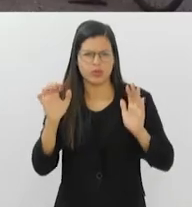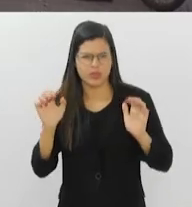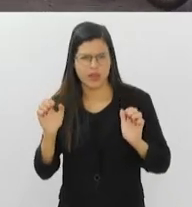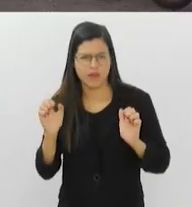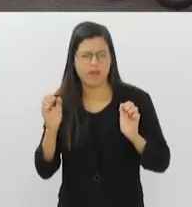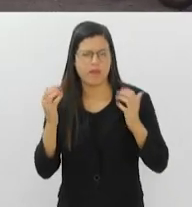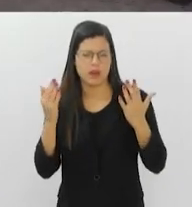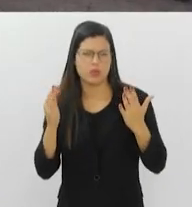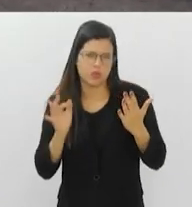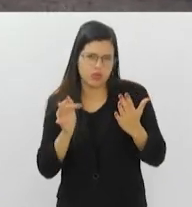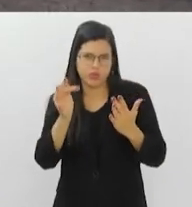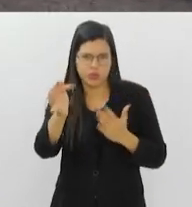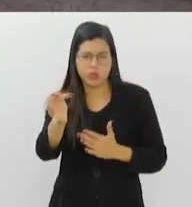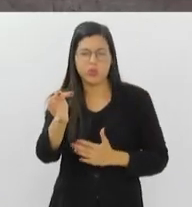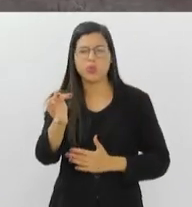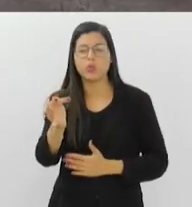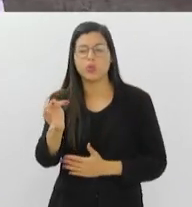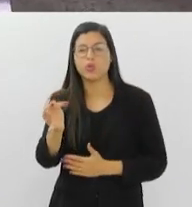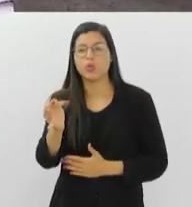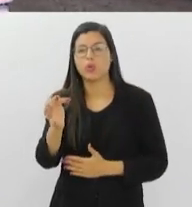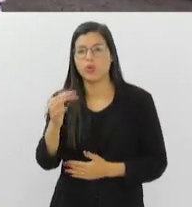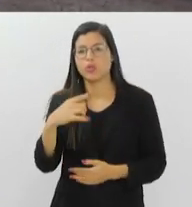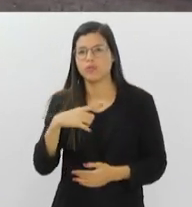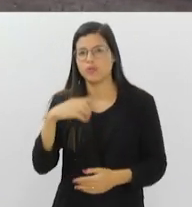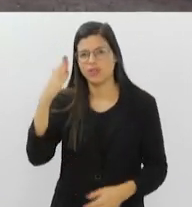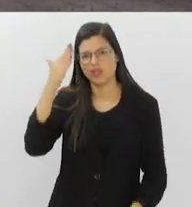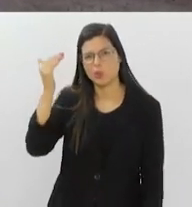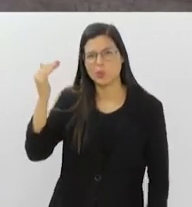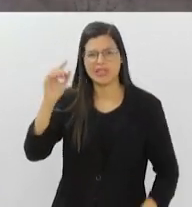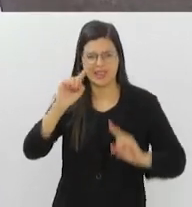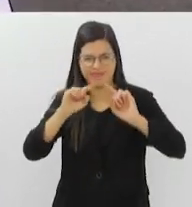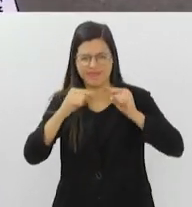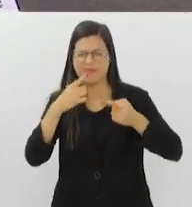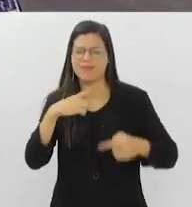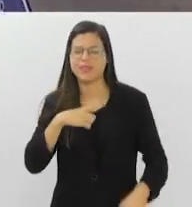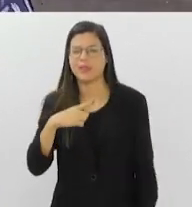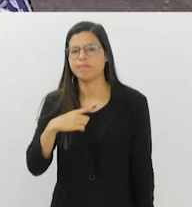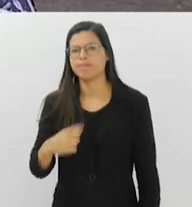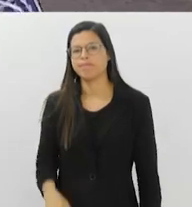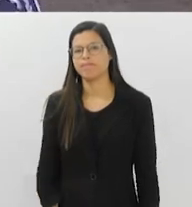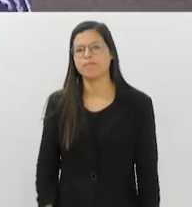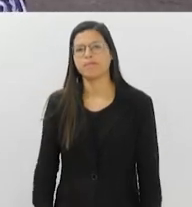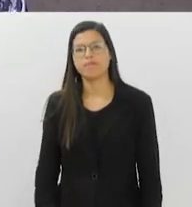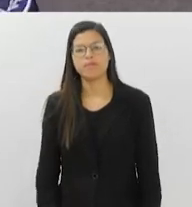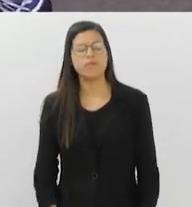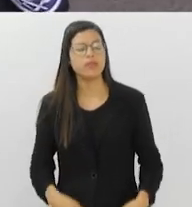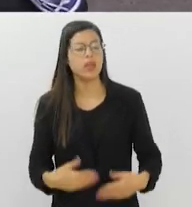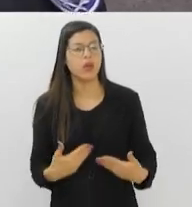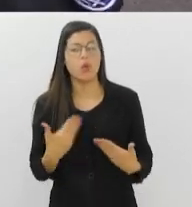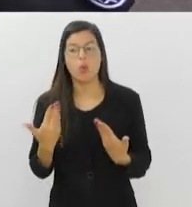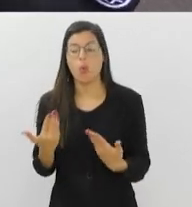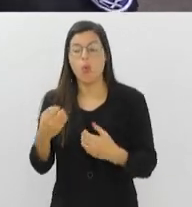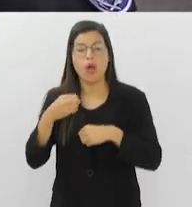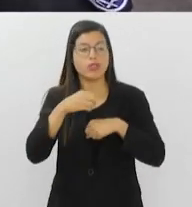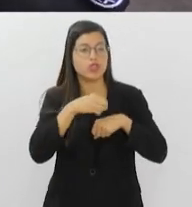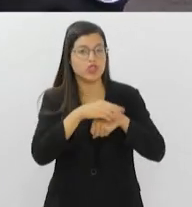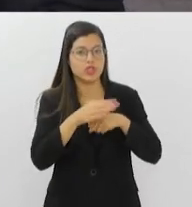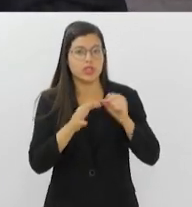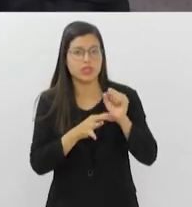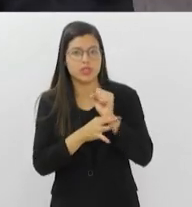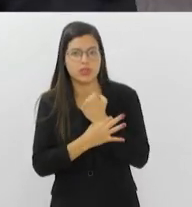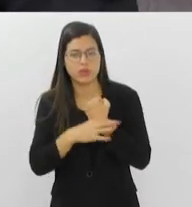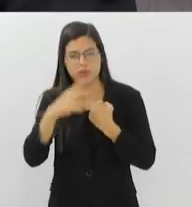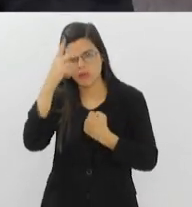serão carregados de sucesso como os anteriores. E quais são as dicas de segurança para quem vem acompanhar esses grandes eventos ou quem vem